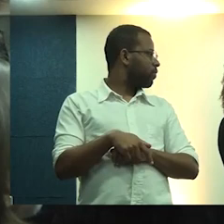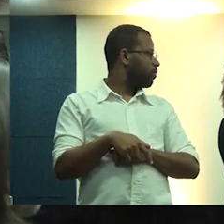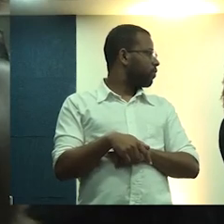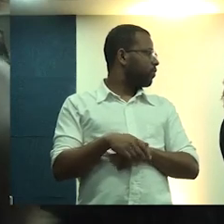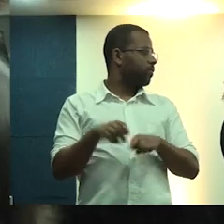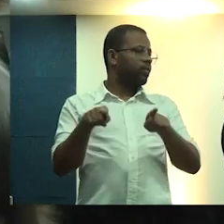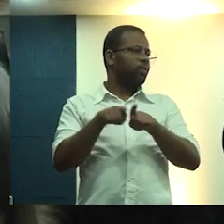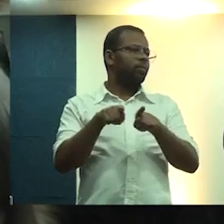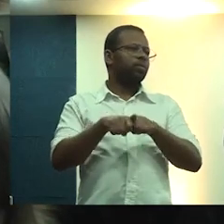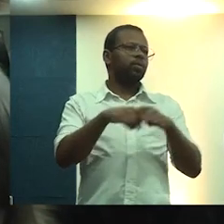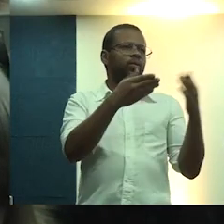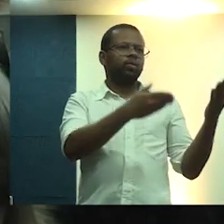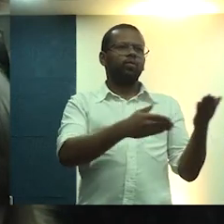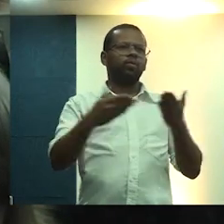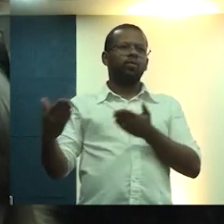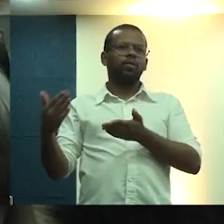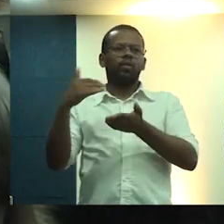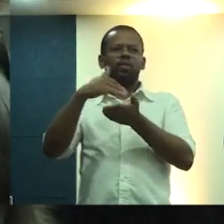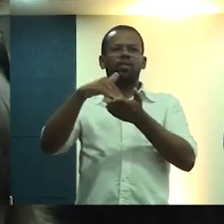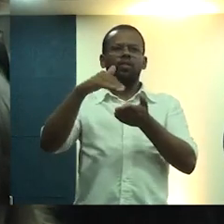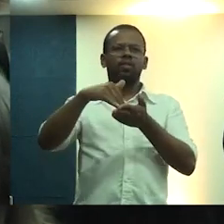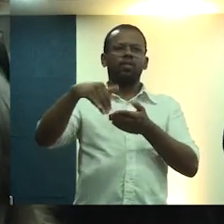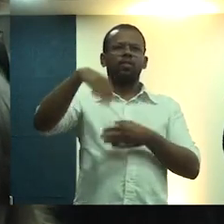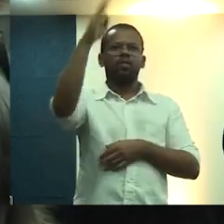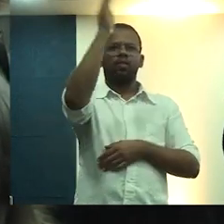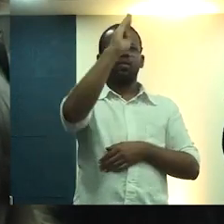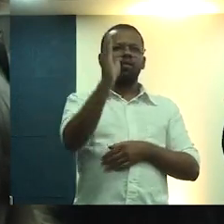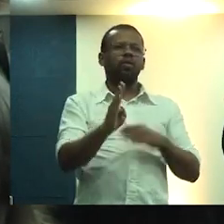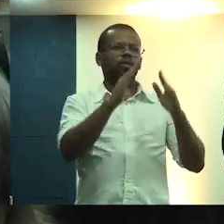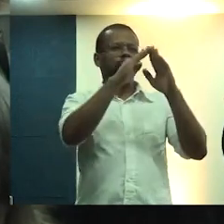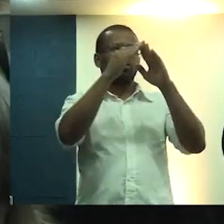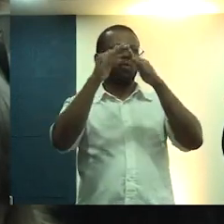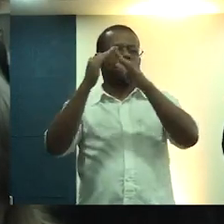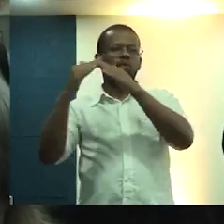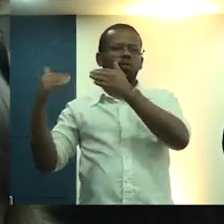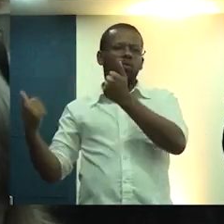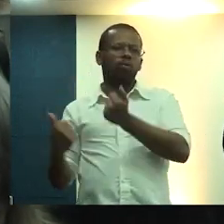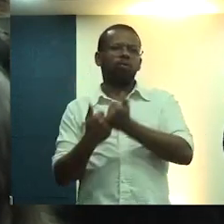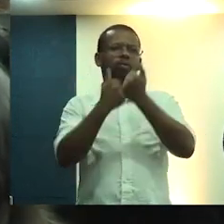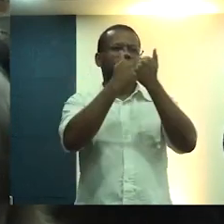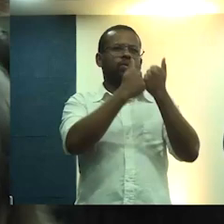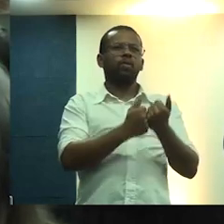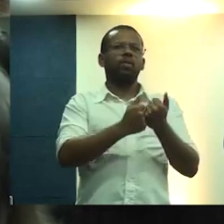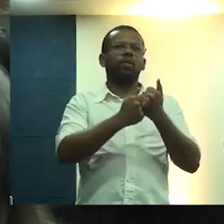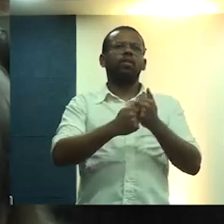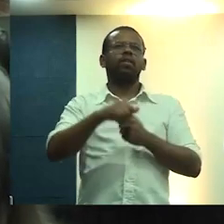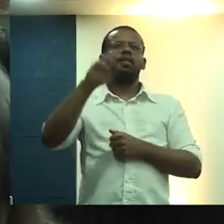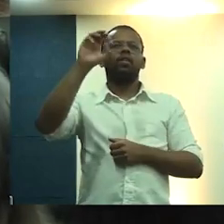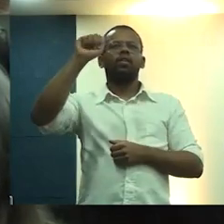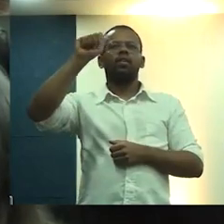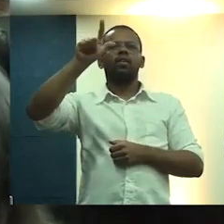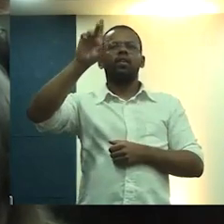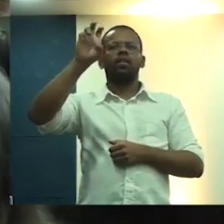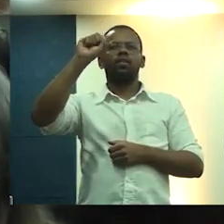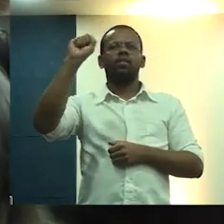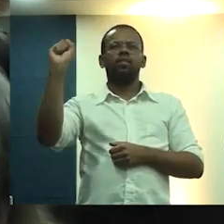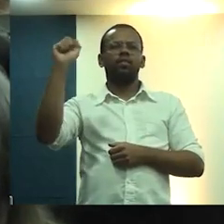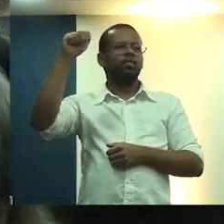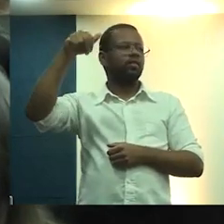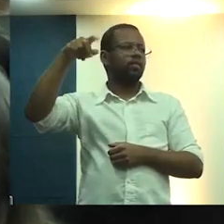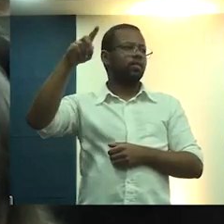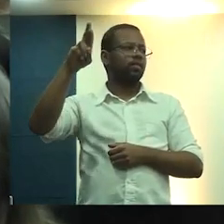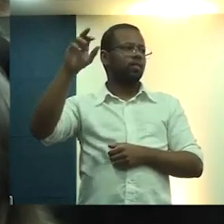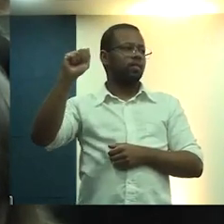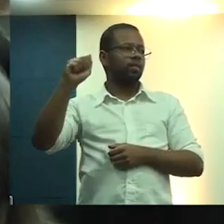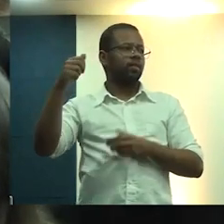Convidamos à frente a secretária nacional de Habitação, substituta, senhora Alessandra Dávila Vieira,